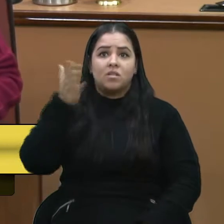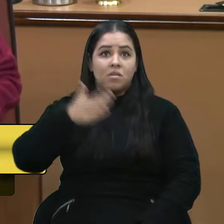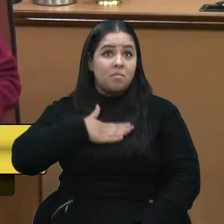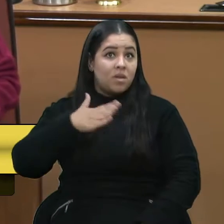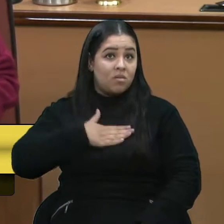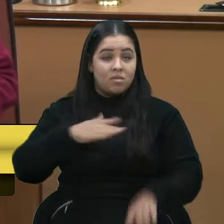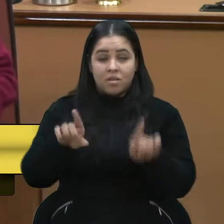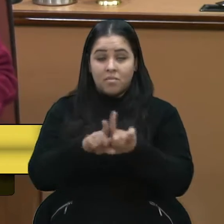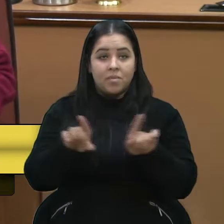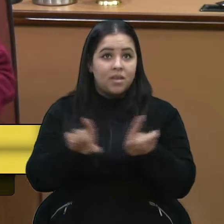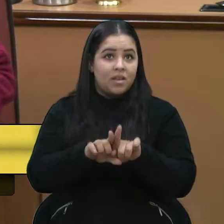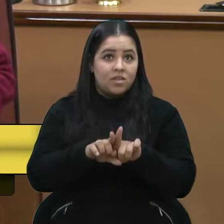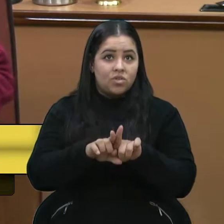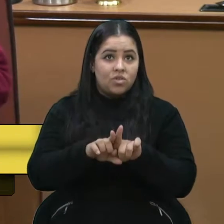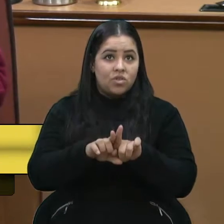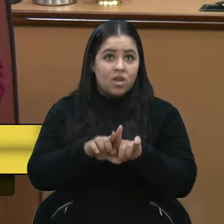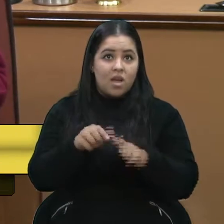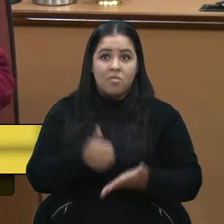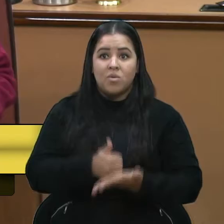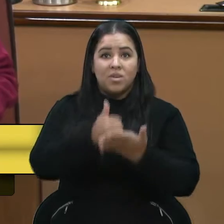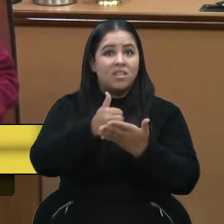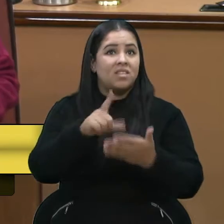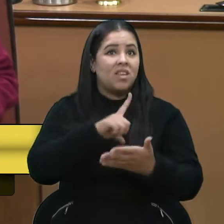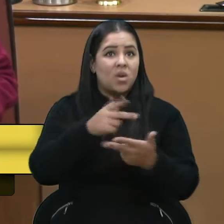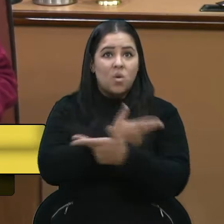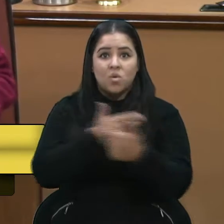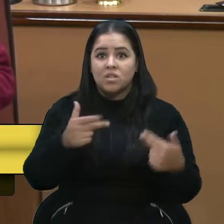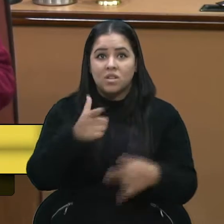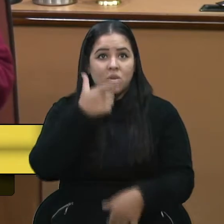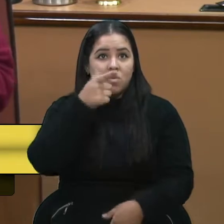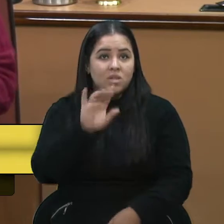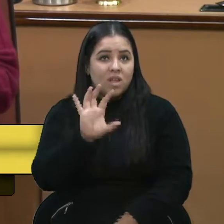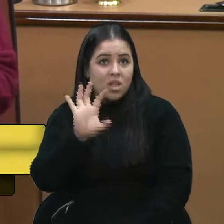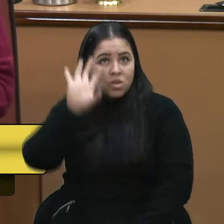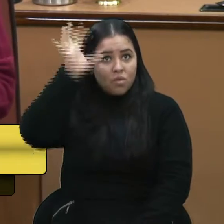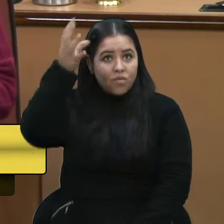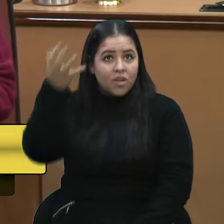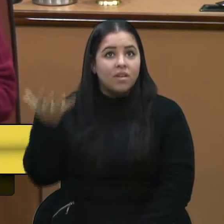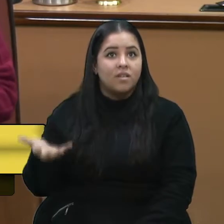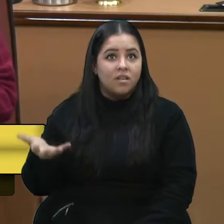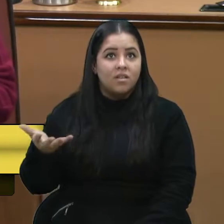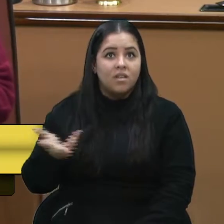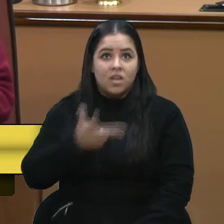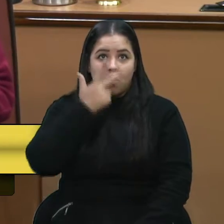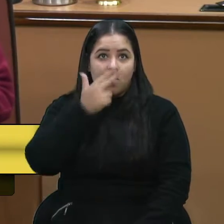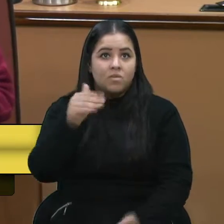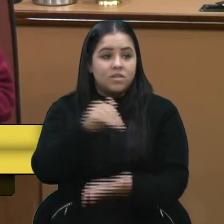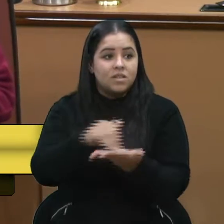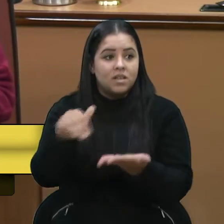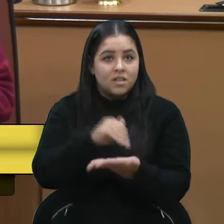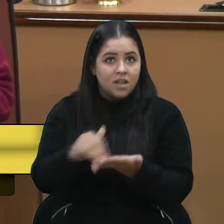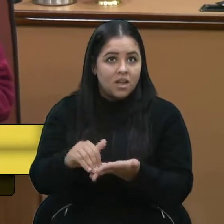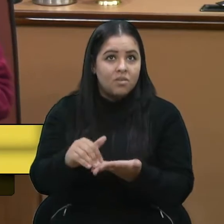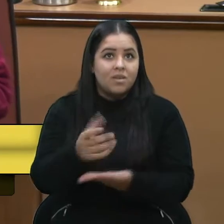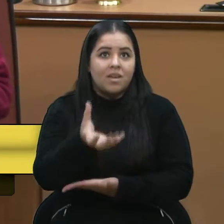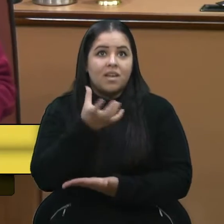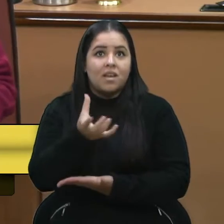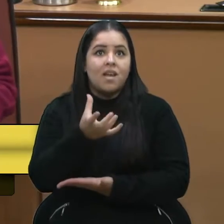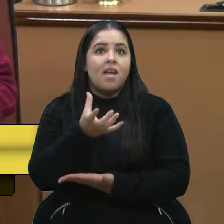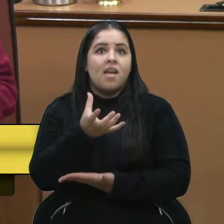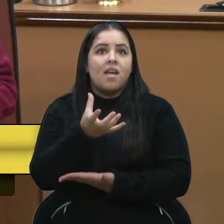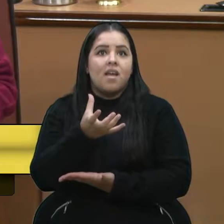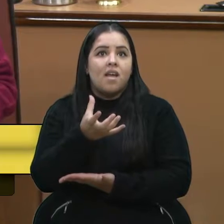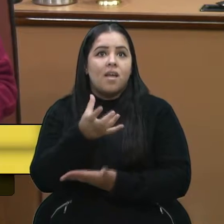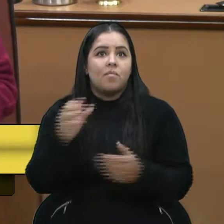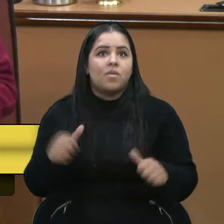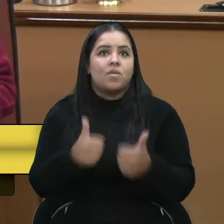demandas minhas que não são atendidas. Tem situações que não são resolvidas. Mesmo que o secretariado queira resolver, atender